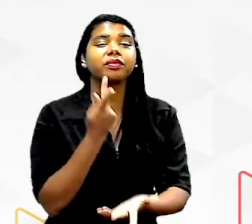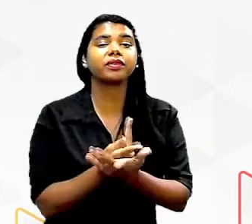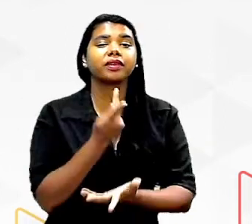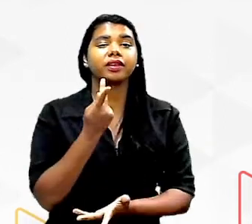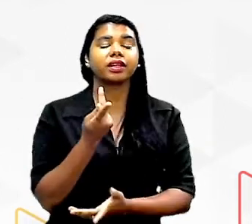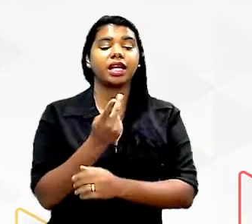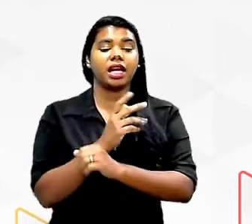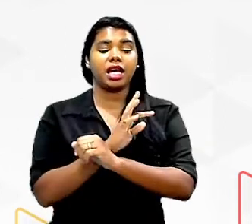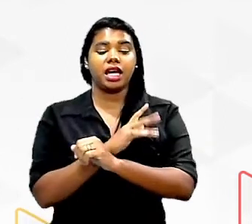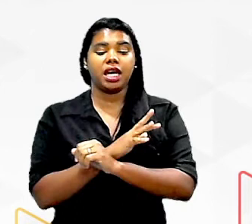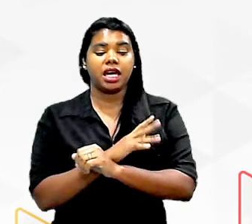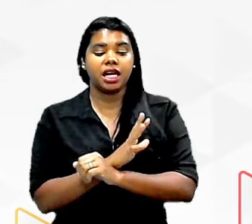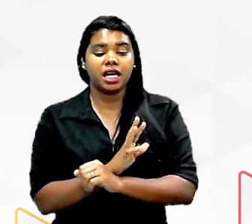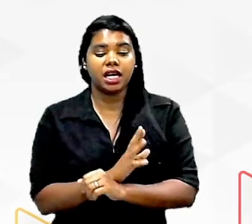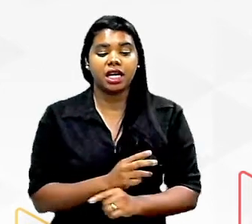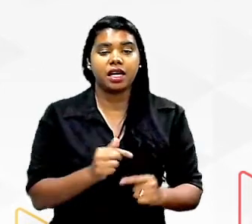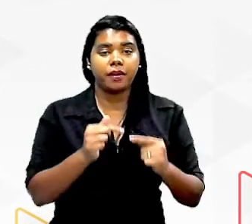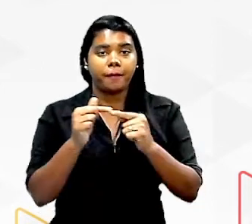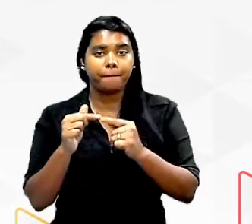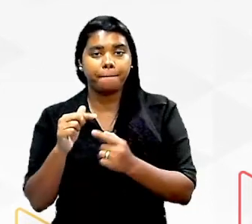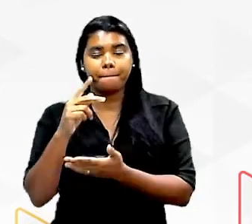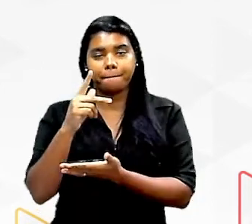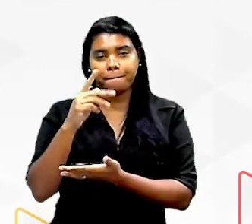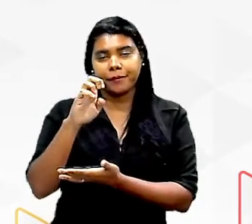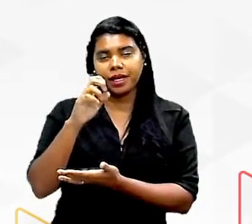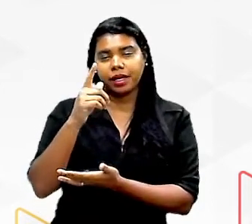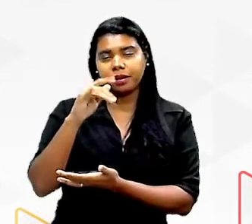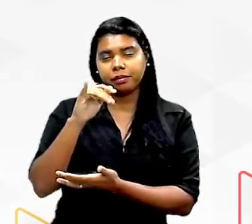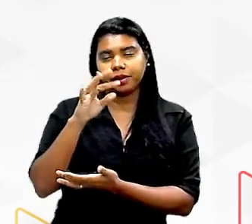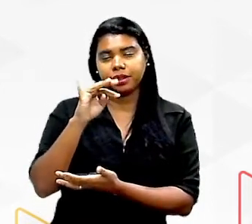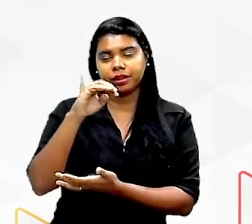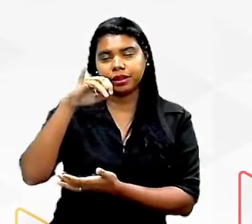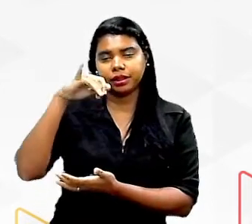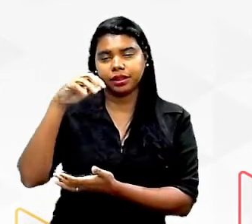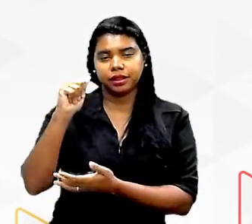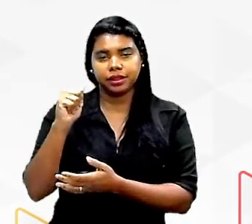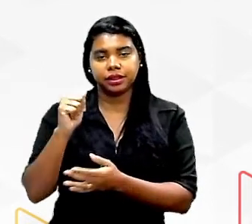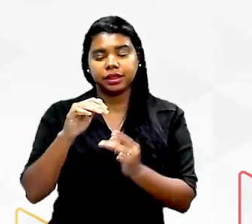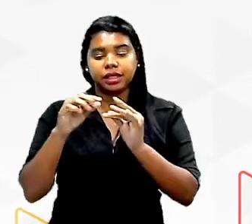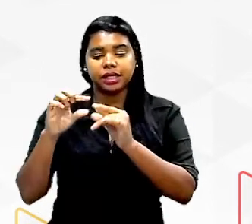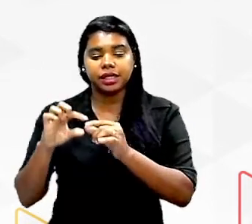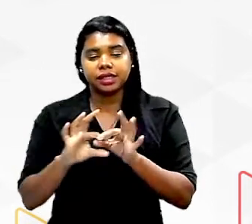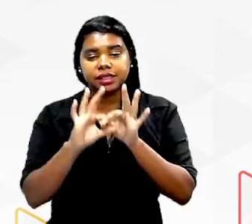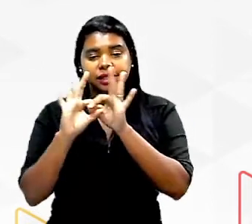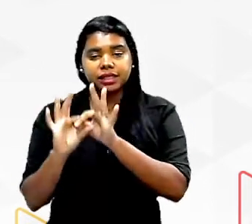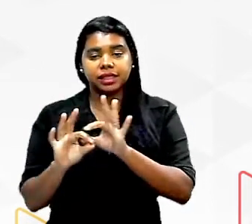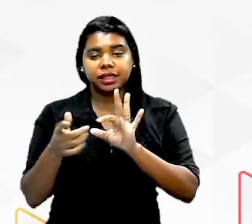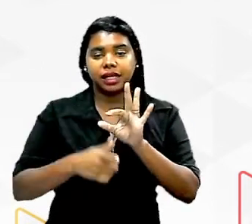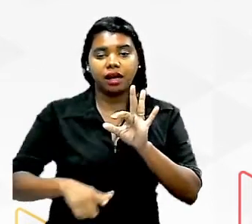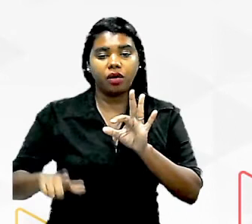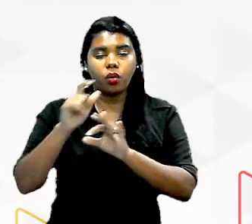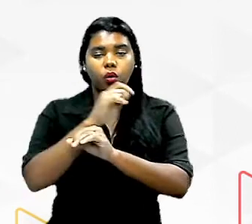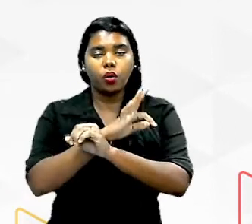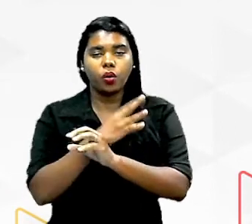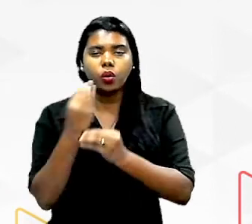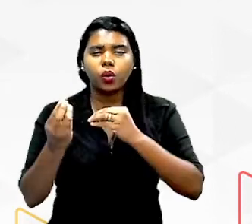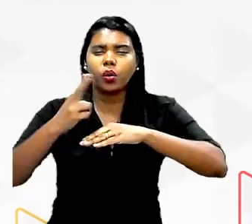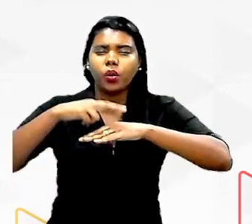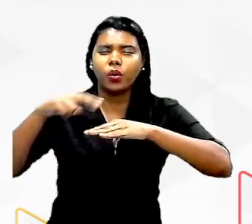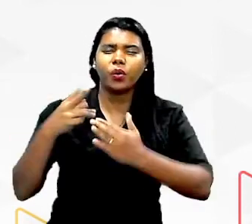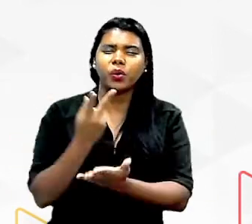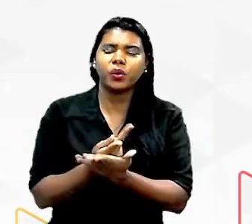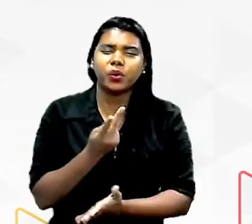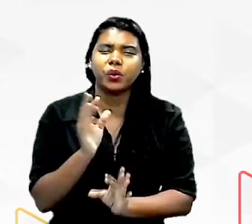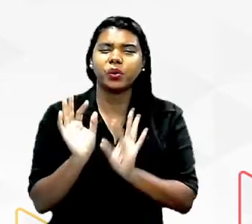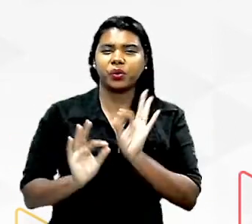conseguem formar ligações peptídicas eles se ligam a outros aminoácidos e como é que essa reação acontece